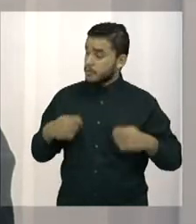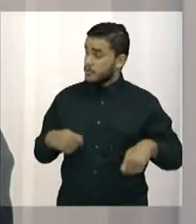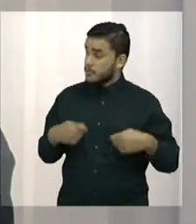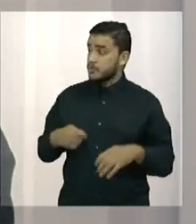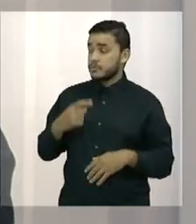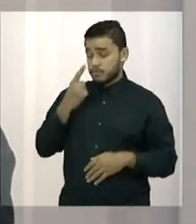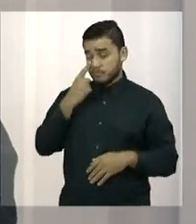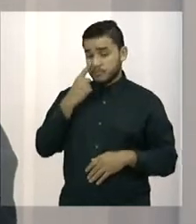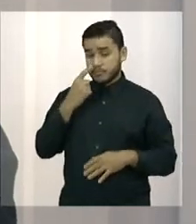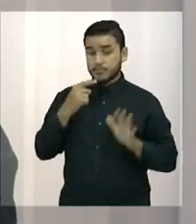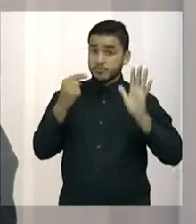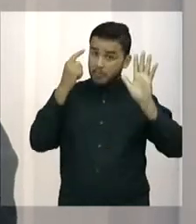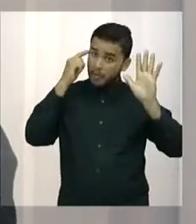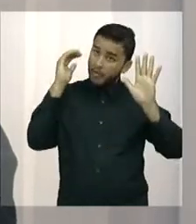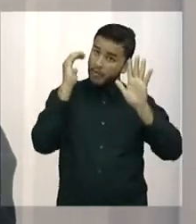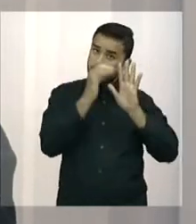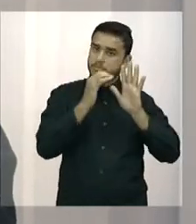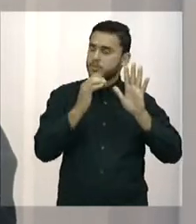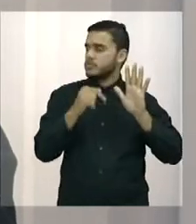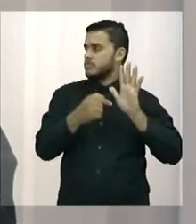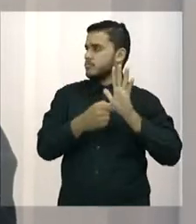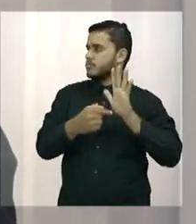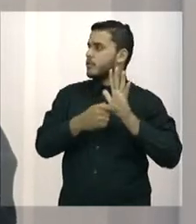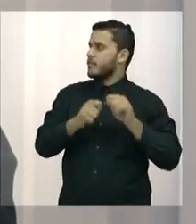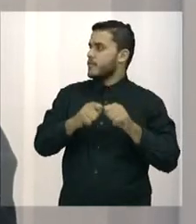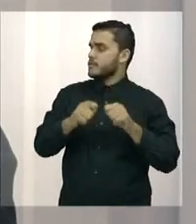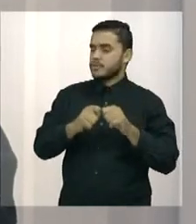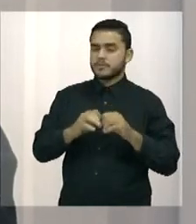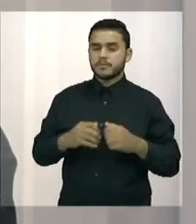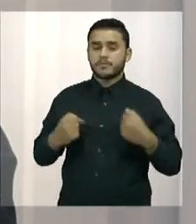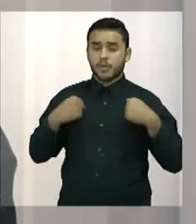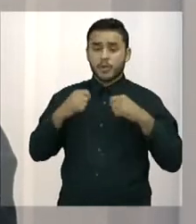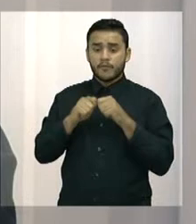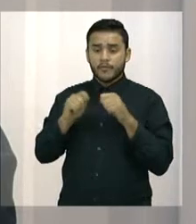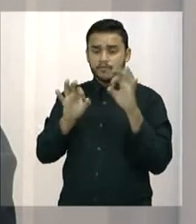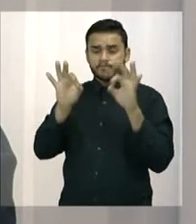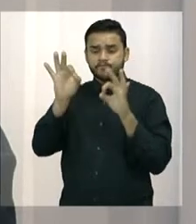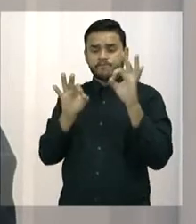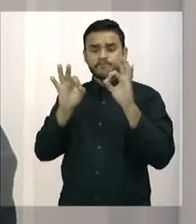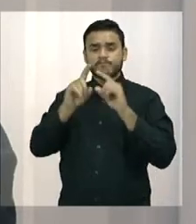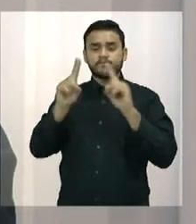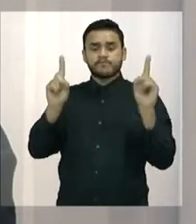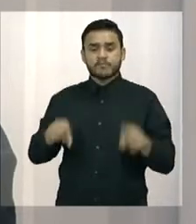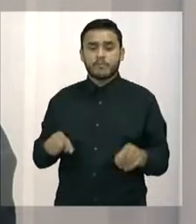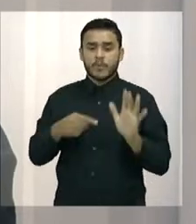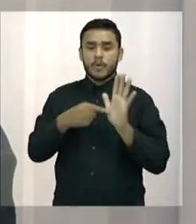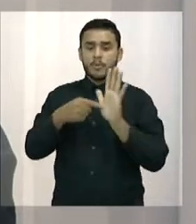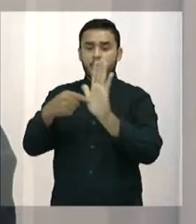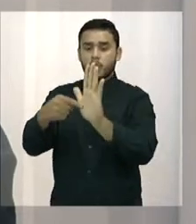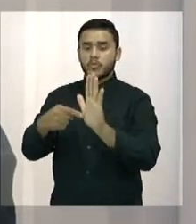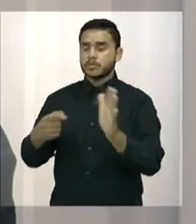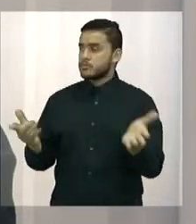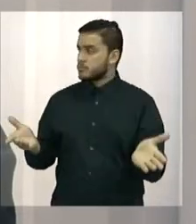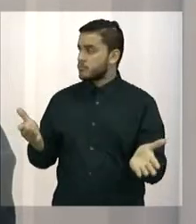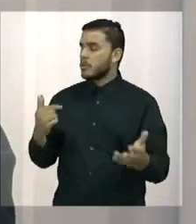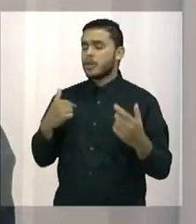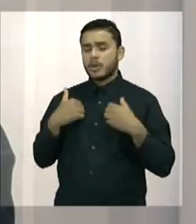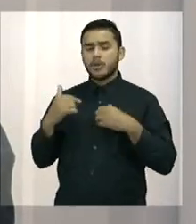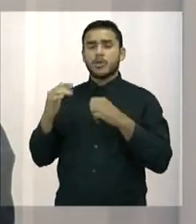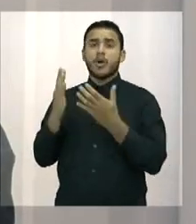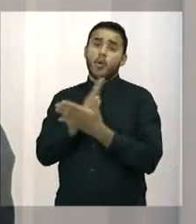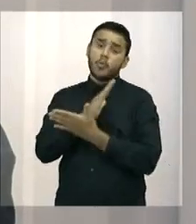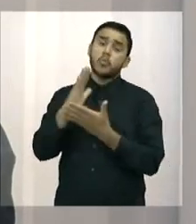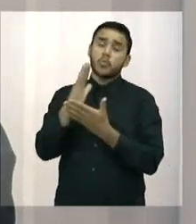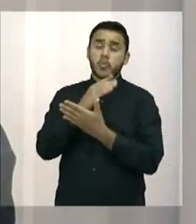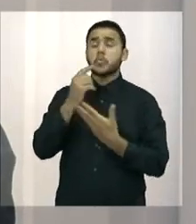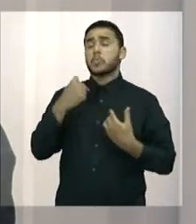colocado em prática. E é muito difícil até você apresentar um projeto. Está entendendo? É muito difícil. Tenho apresentado alguns projetos